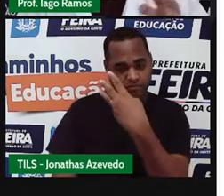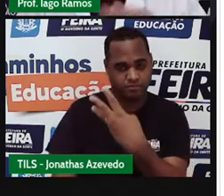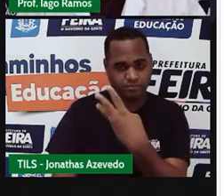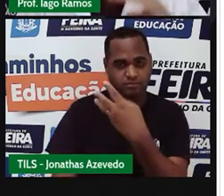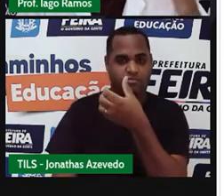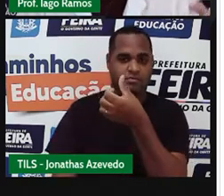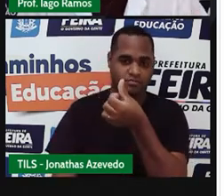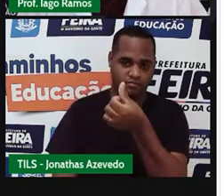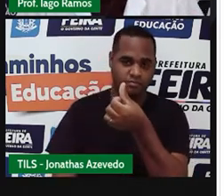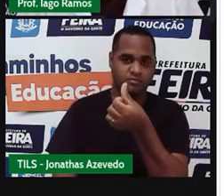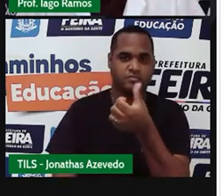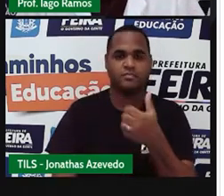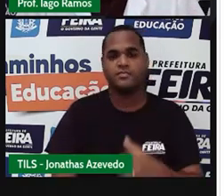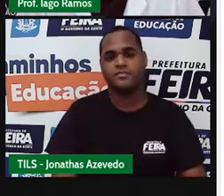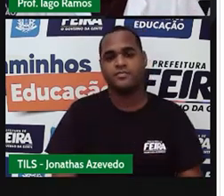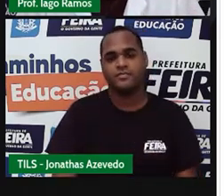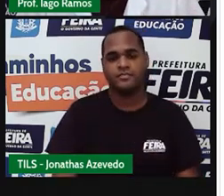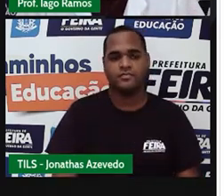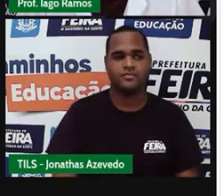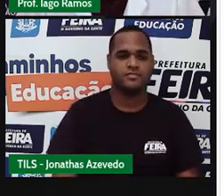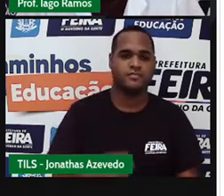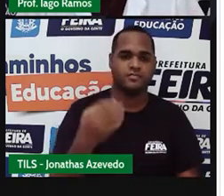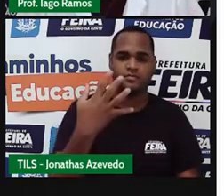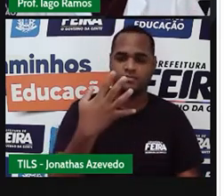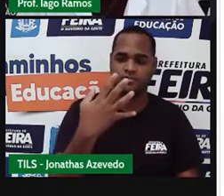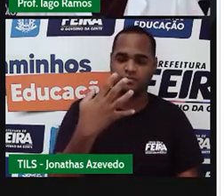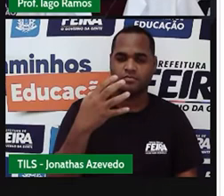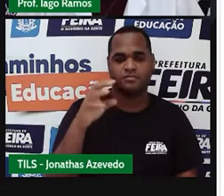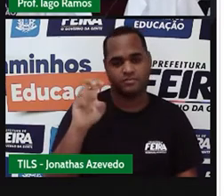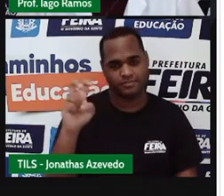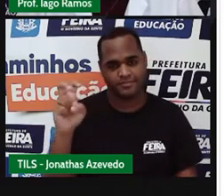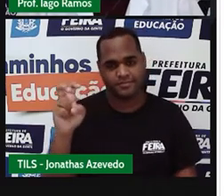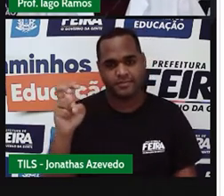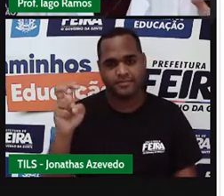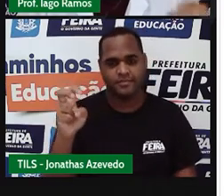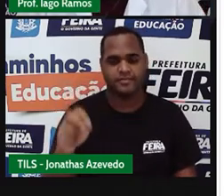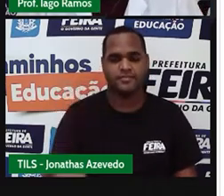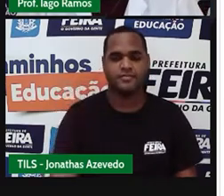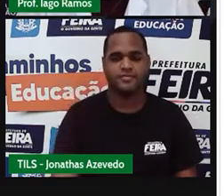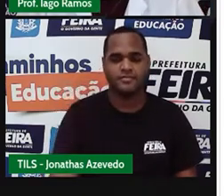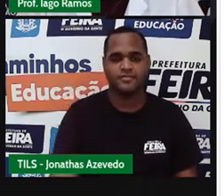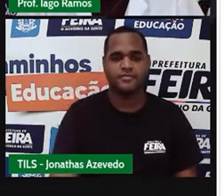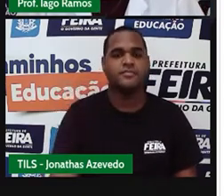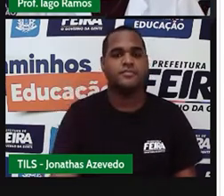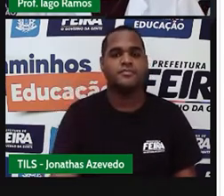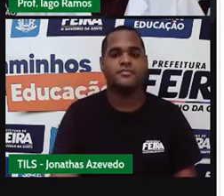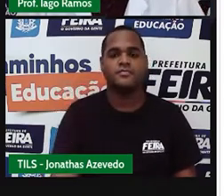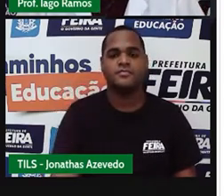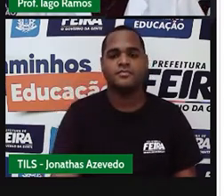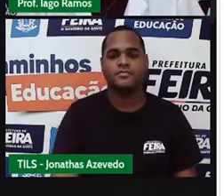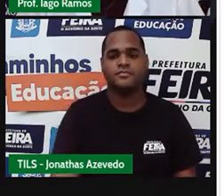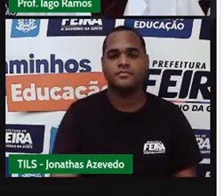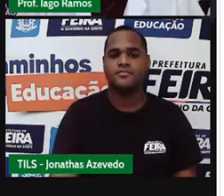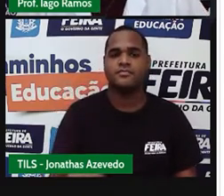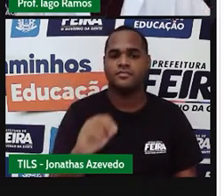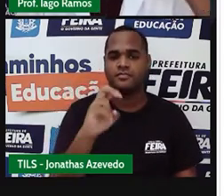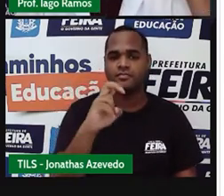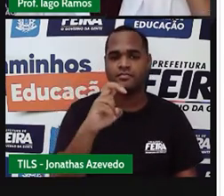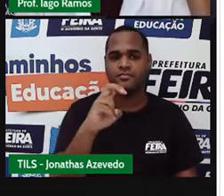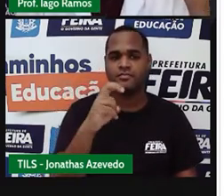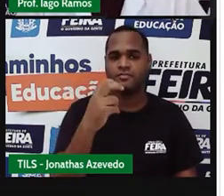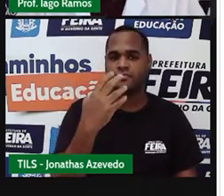algarismos 3 e 6. 45. 45. Formado pelos algarismos 4 e 5. 54.